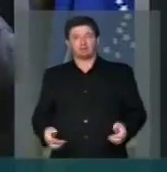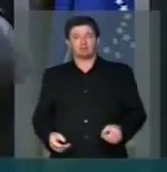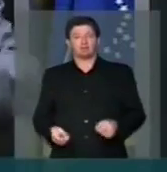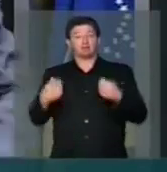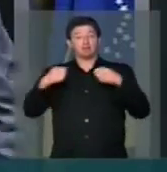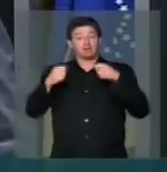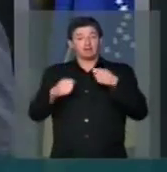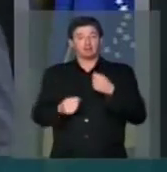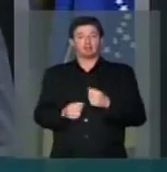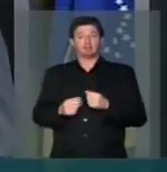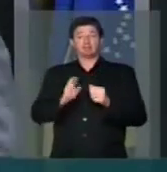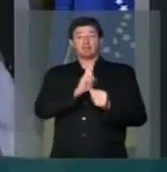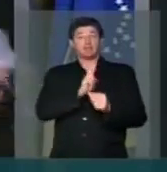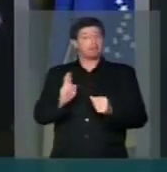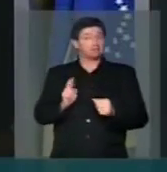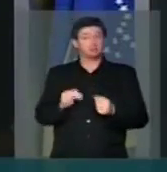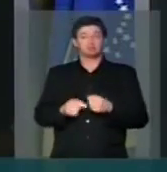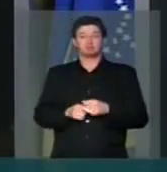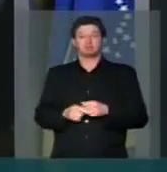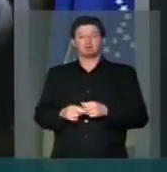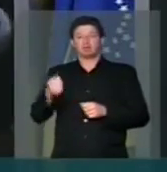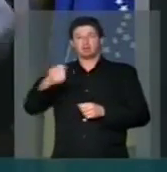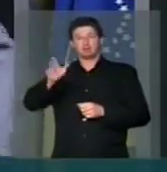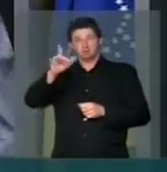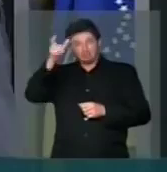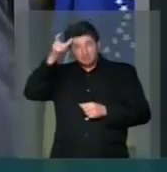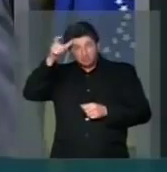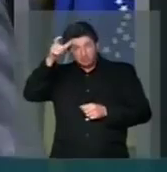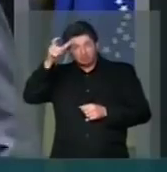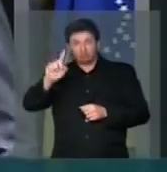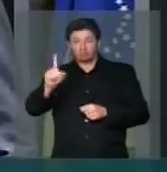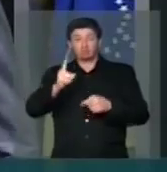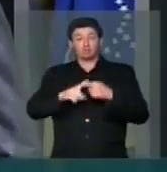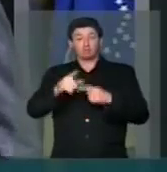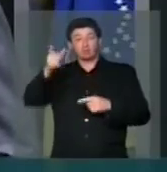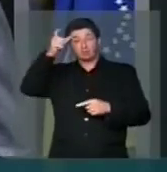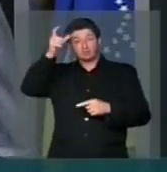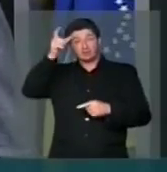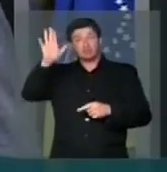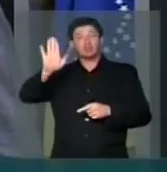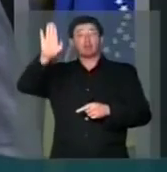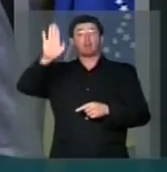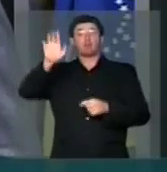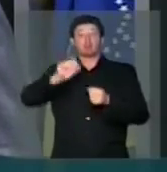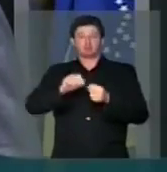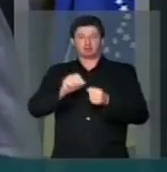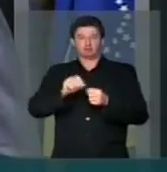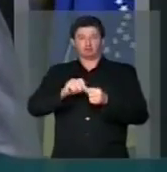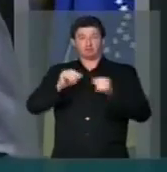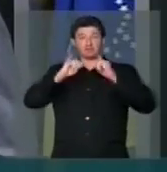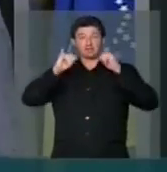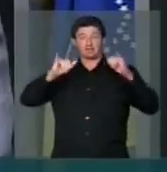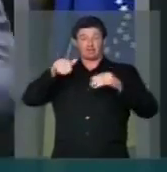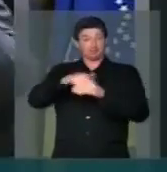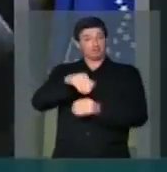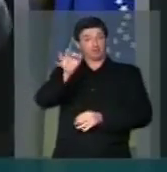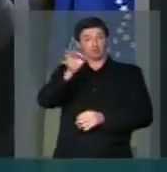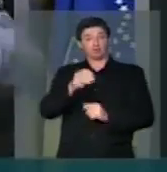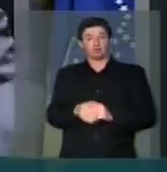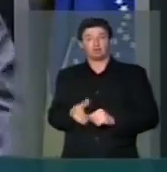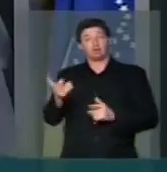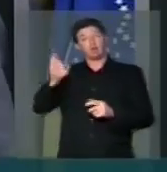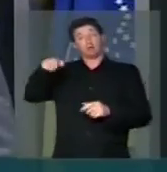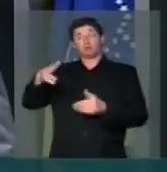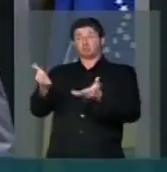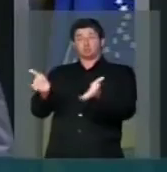precisa da religião, ela não precisa do diabo, porque o diabo ela prometeu fazer a campanha eleitoral, e está